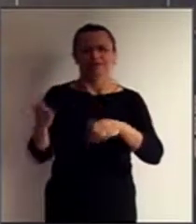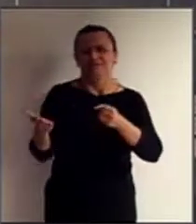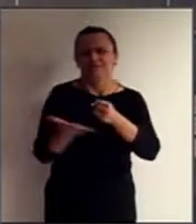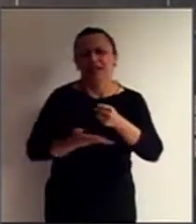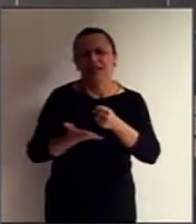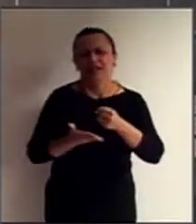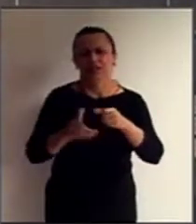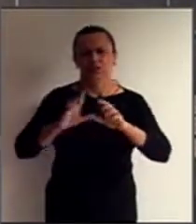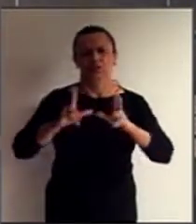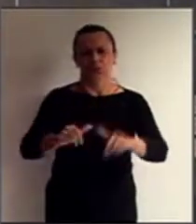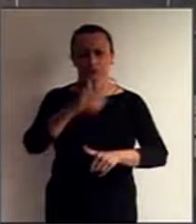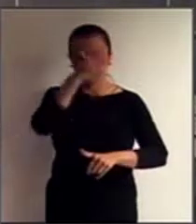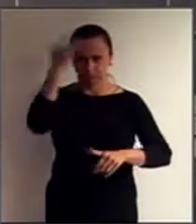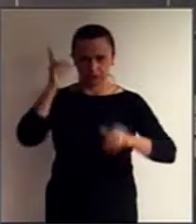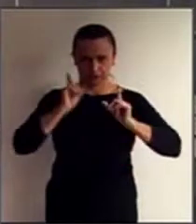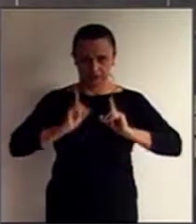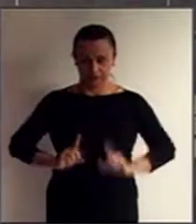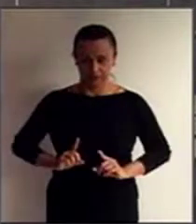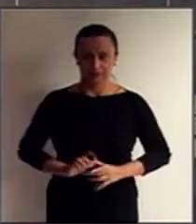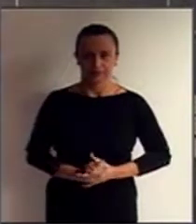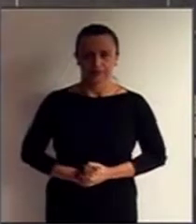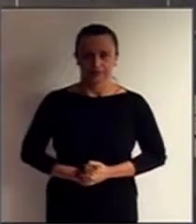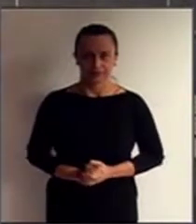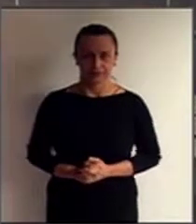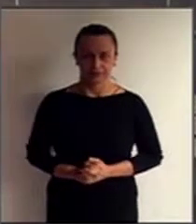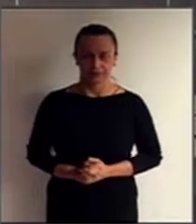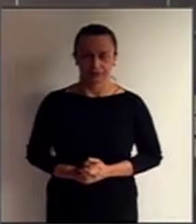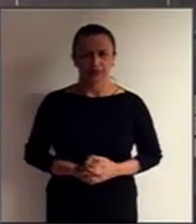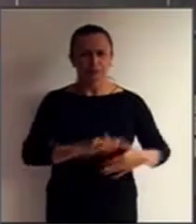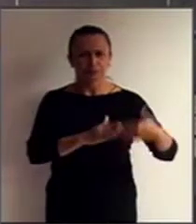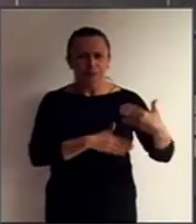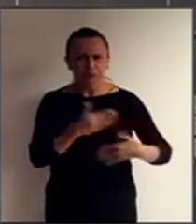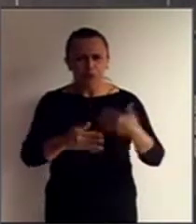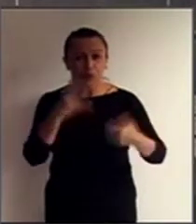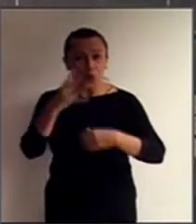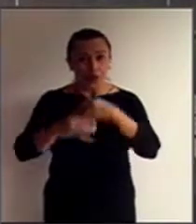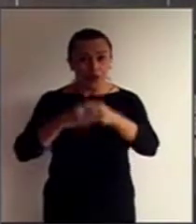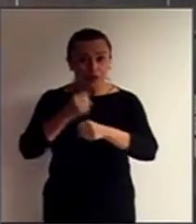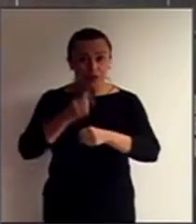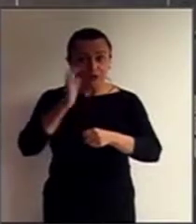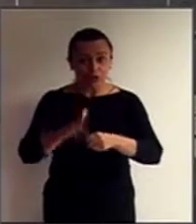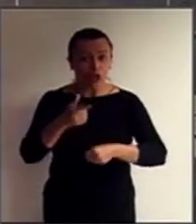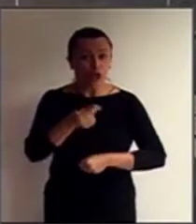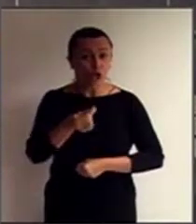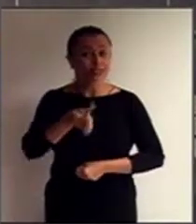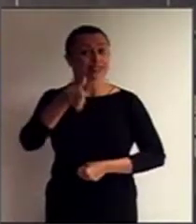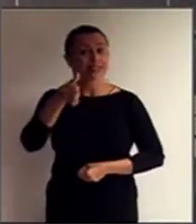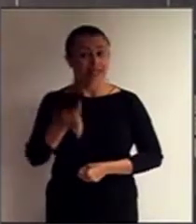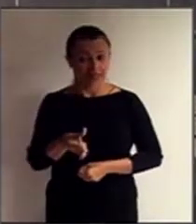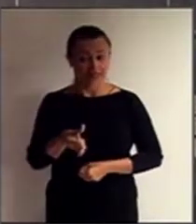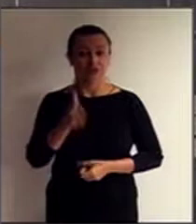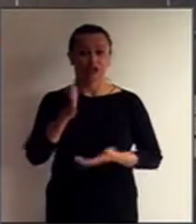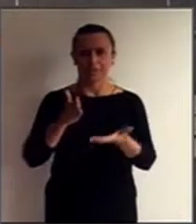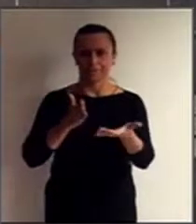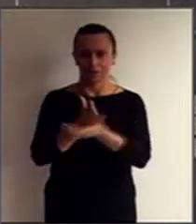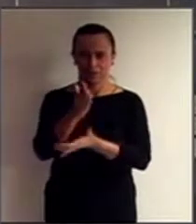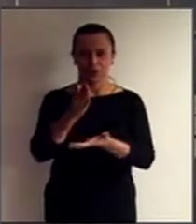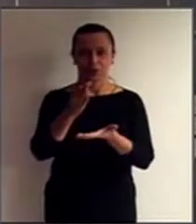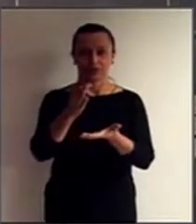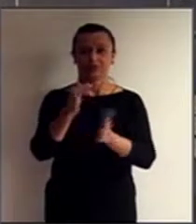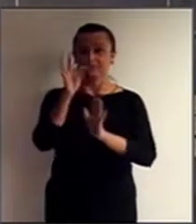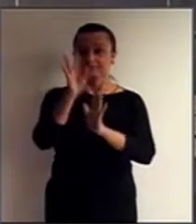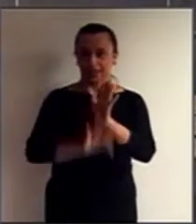pessoas com deficiência. Depois de um processo de quatro anos, em 2006, foi aprovado o seu texto